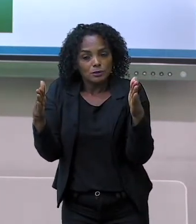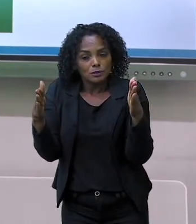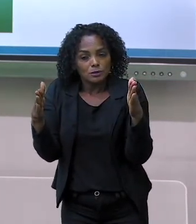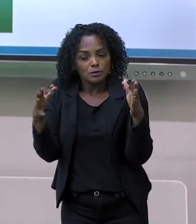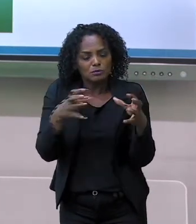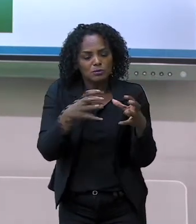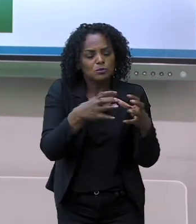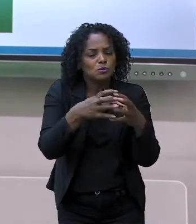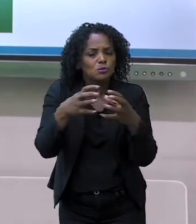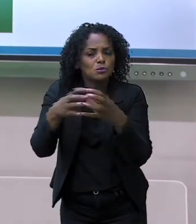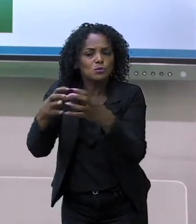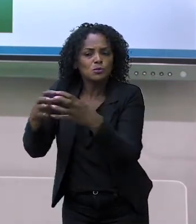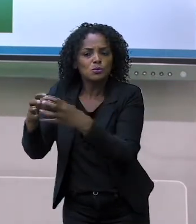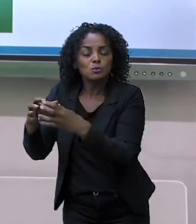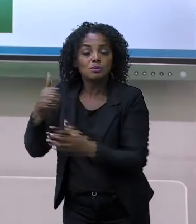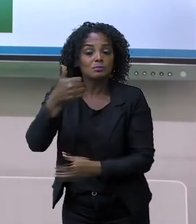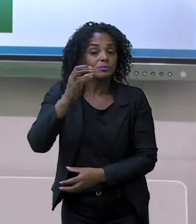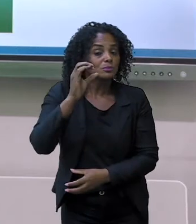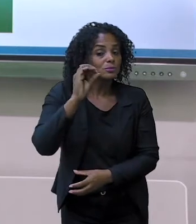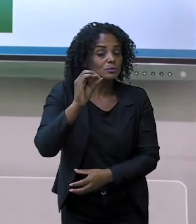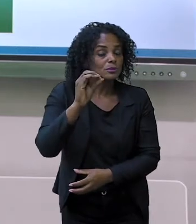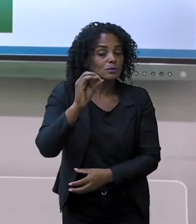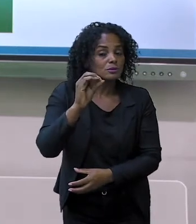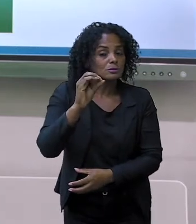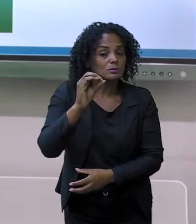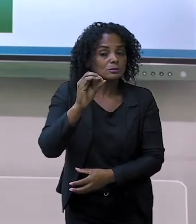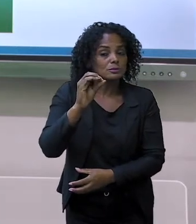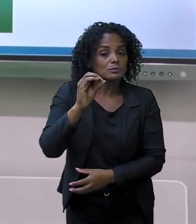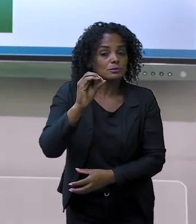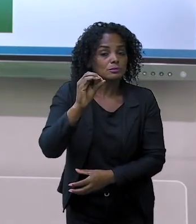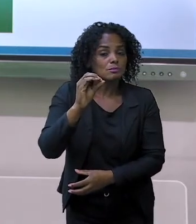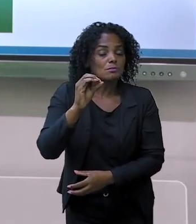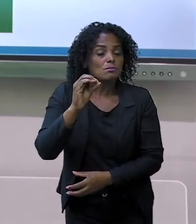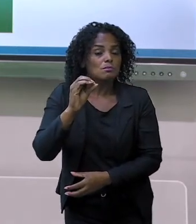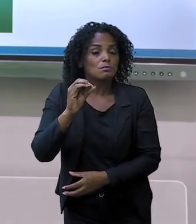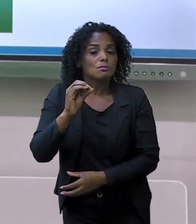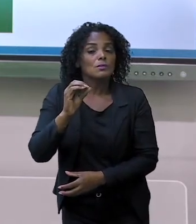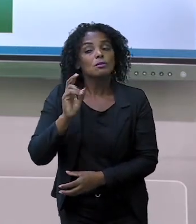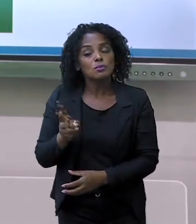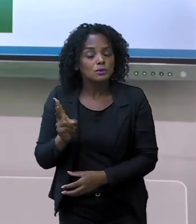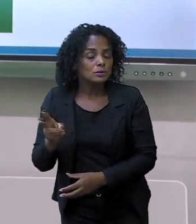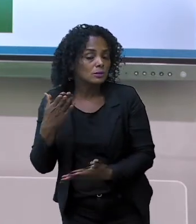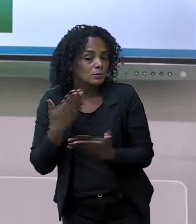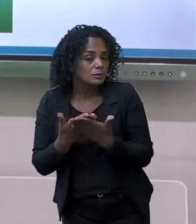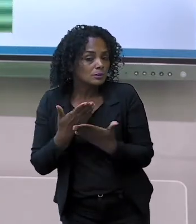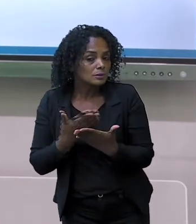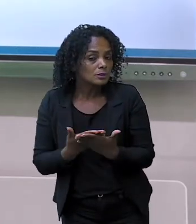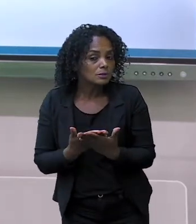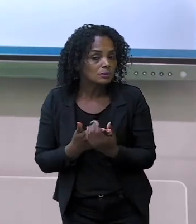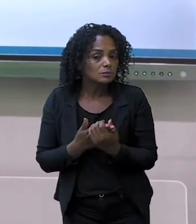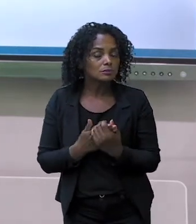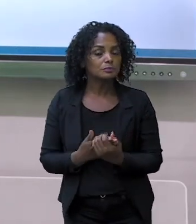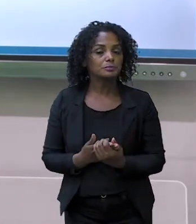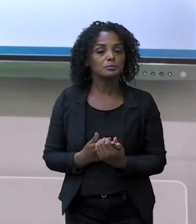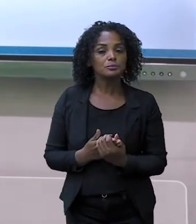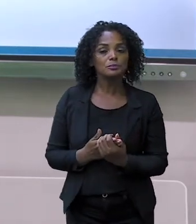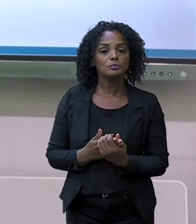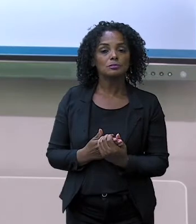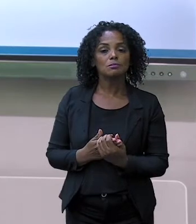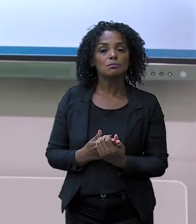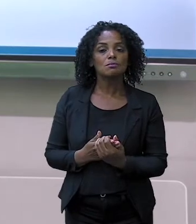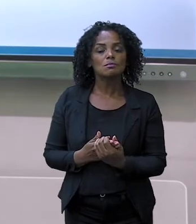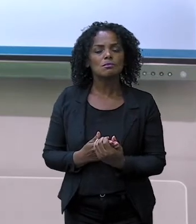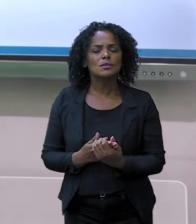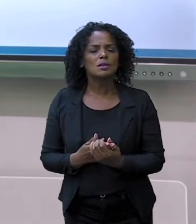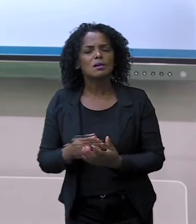dez. A unidade vai de um a um. Vamos continuar nossa aula aqui. Como